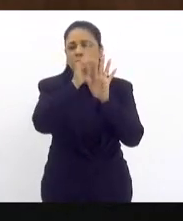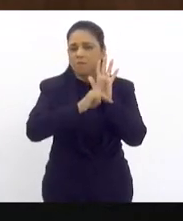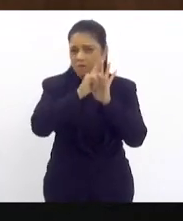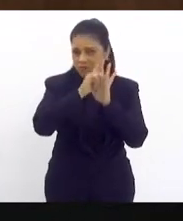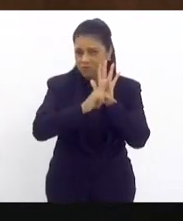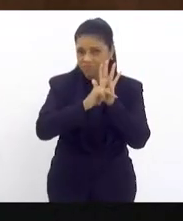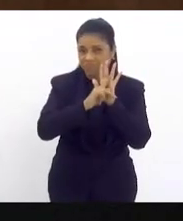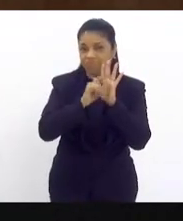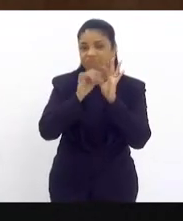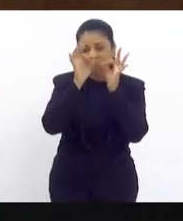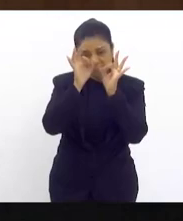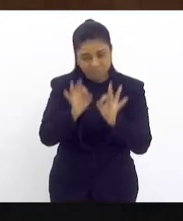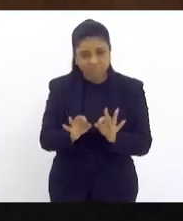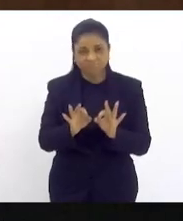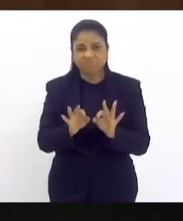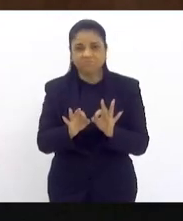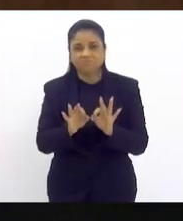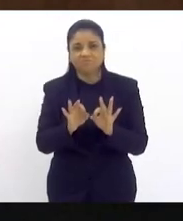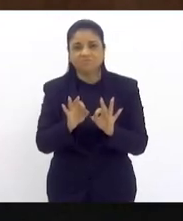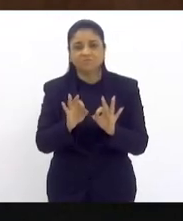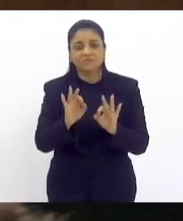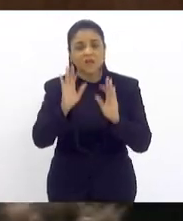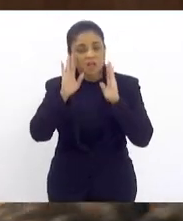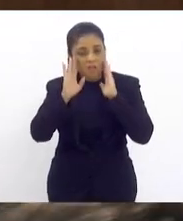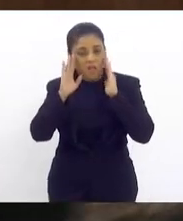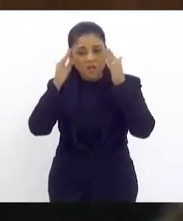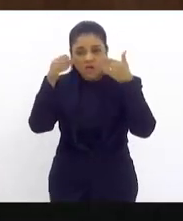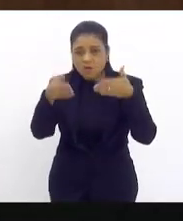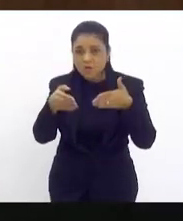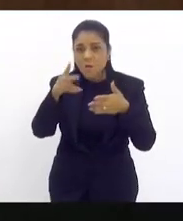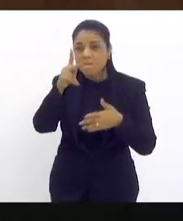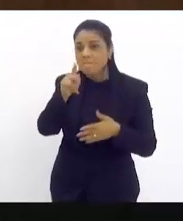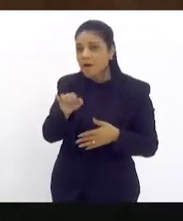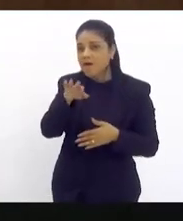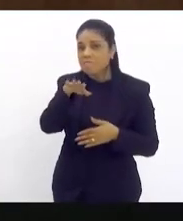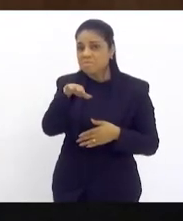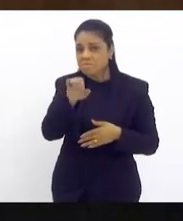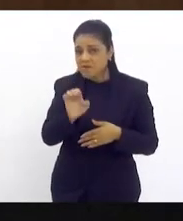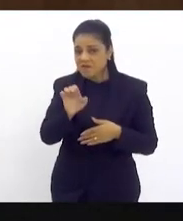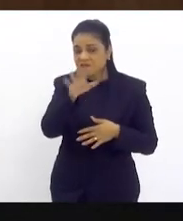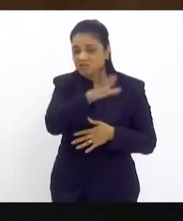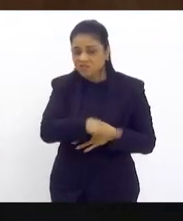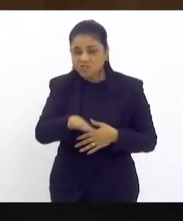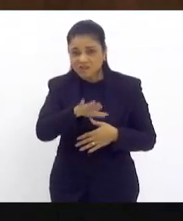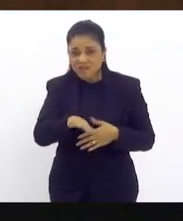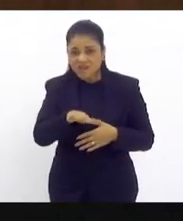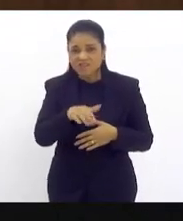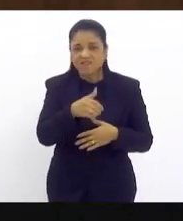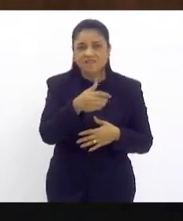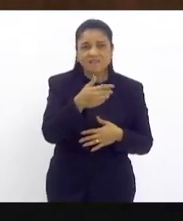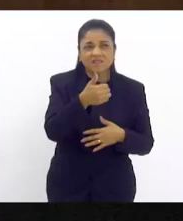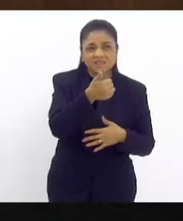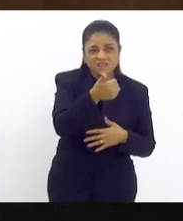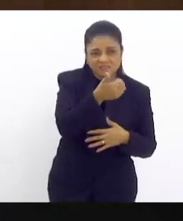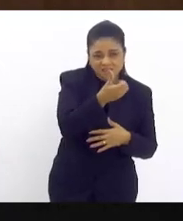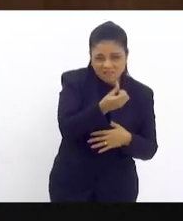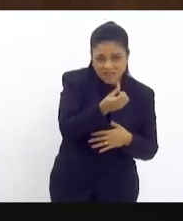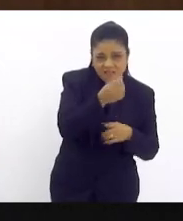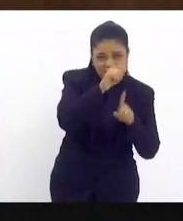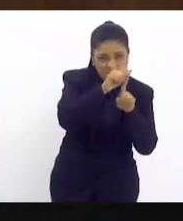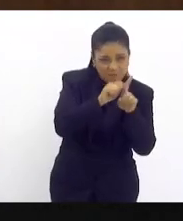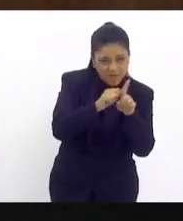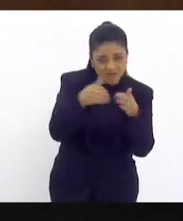lei, está na medida exata, porque ele é destinado aos pais de crianças entre 16 e 30 meses de